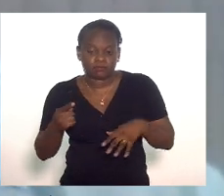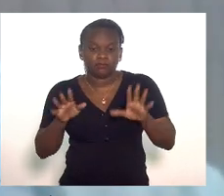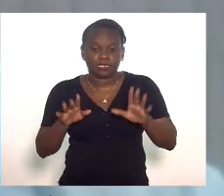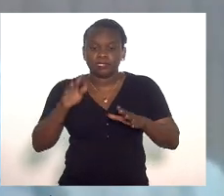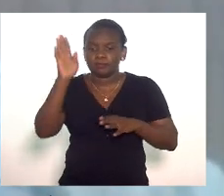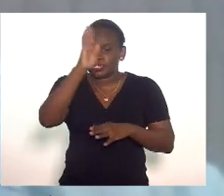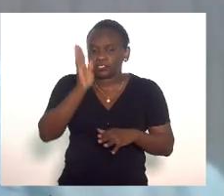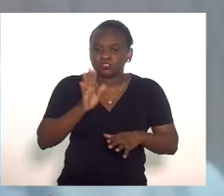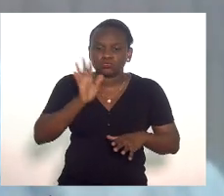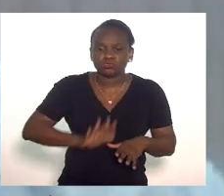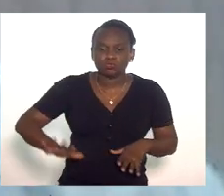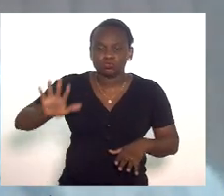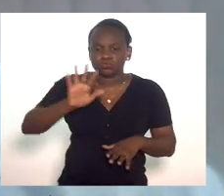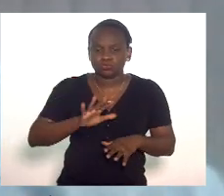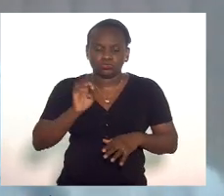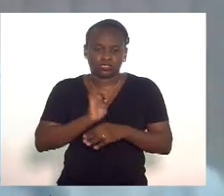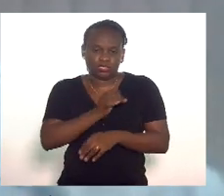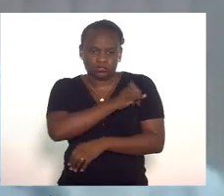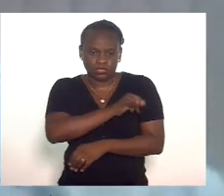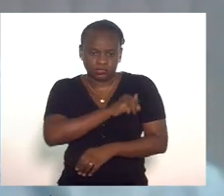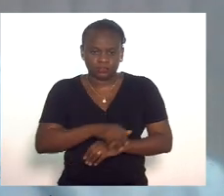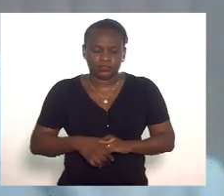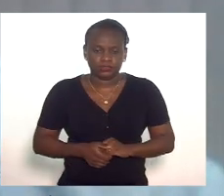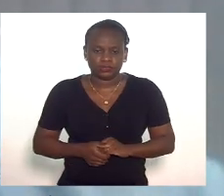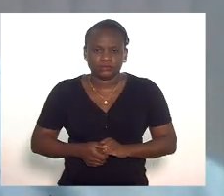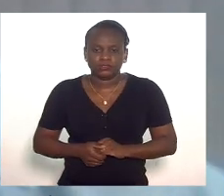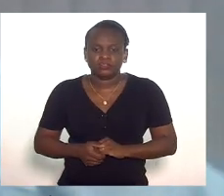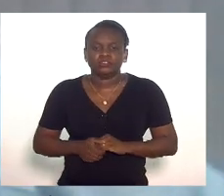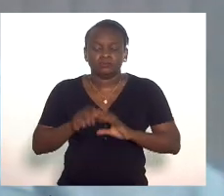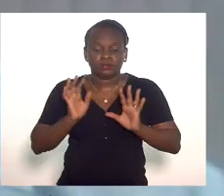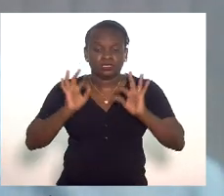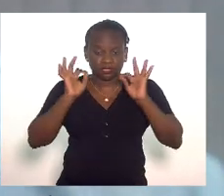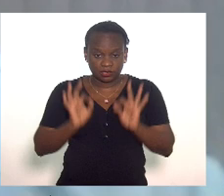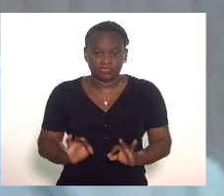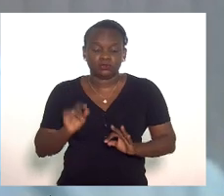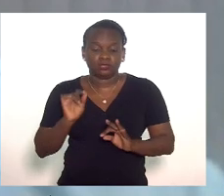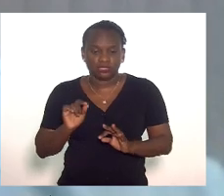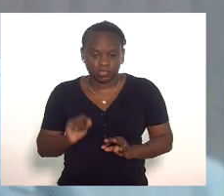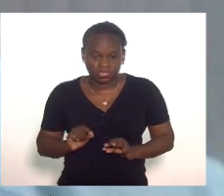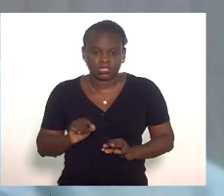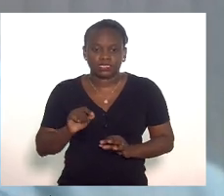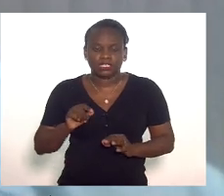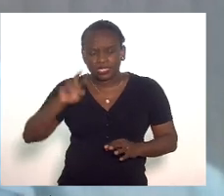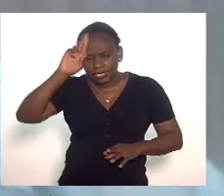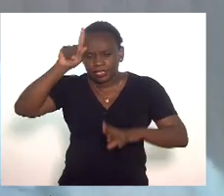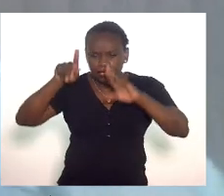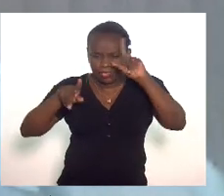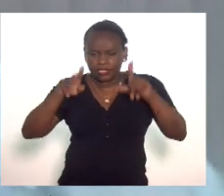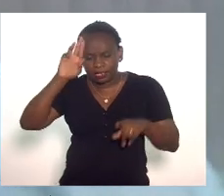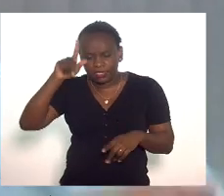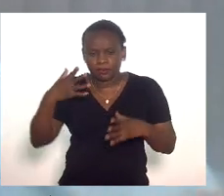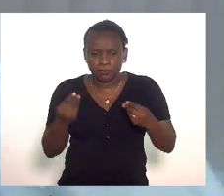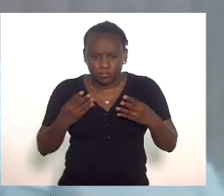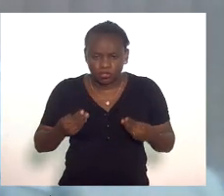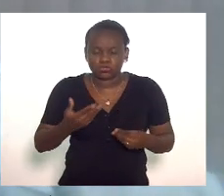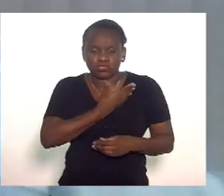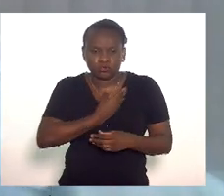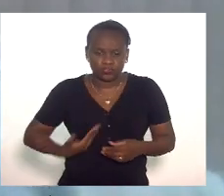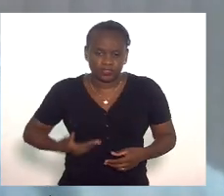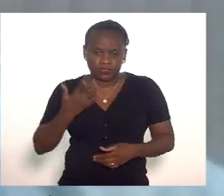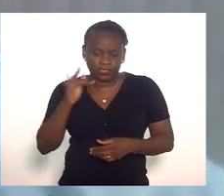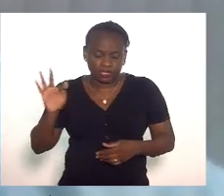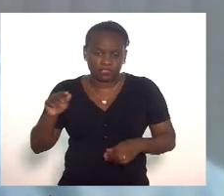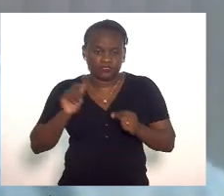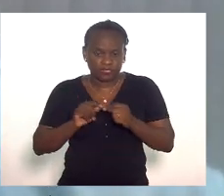no nosso país como no nosso estado na certeza que esses equívocos cometidos pelo governo federal